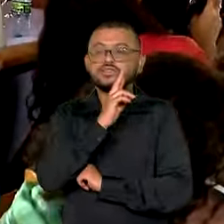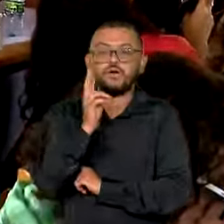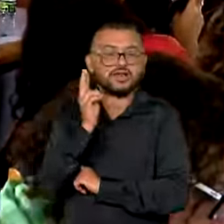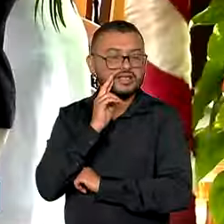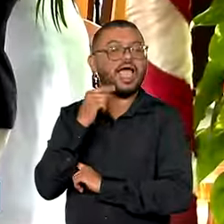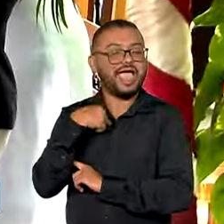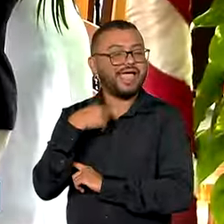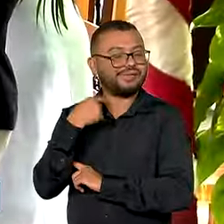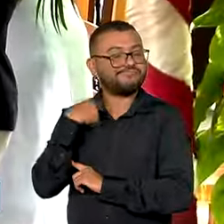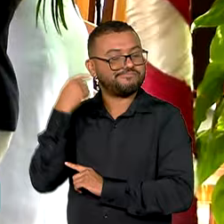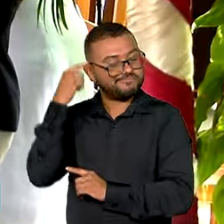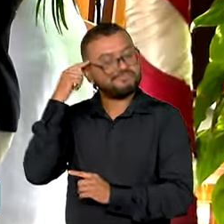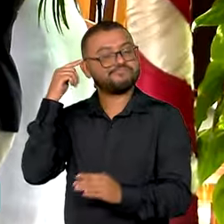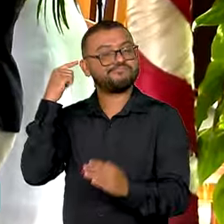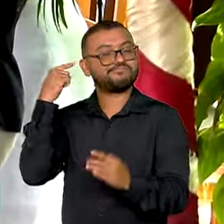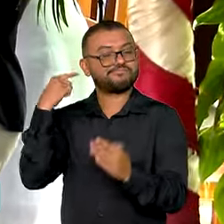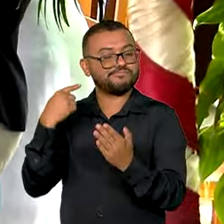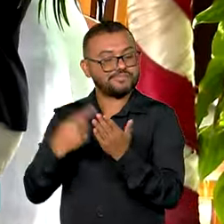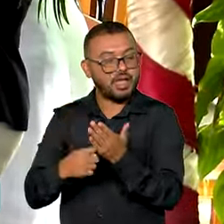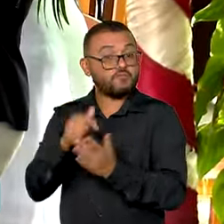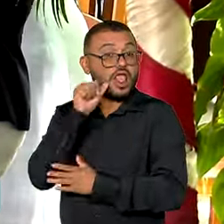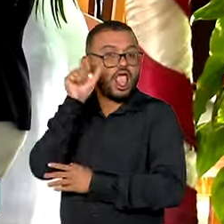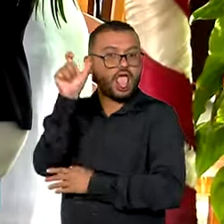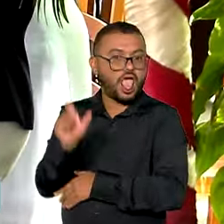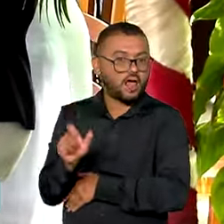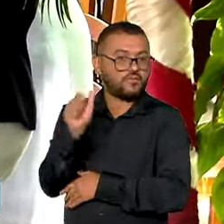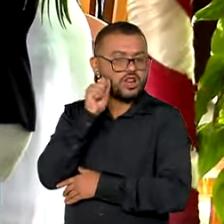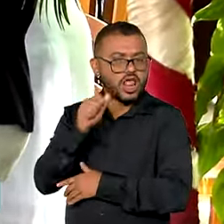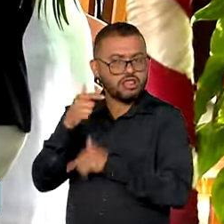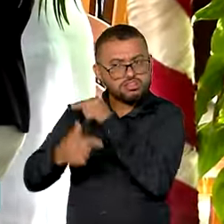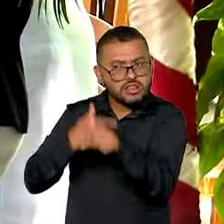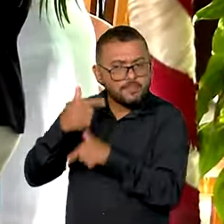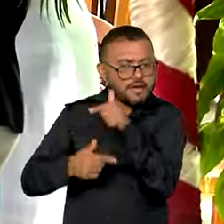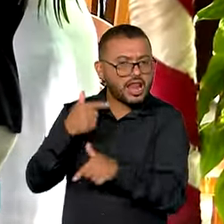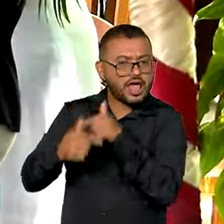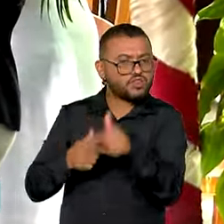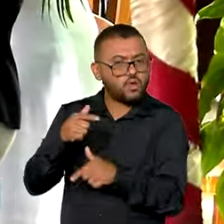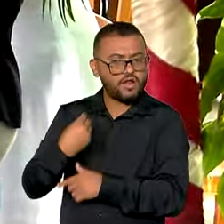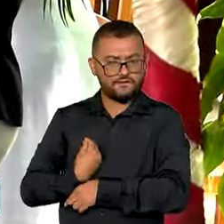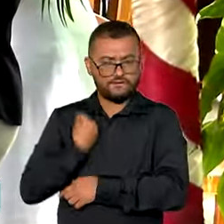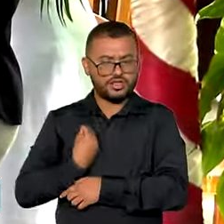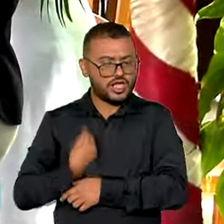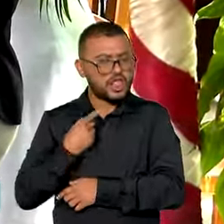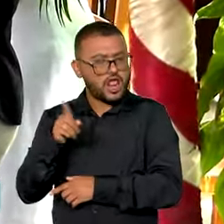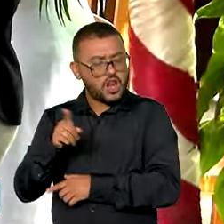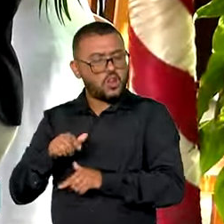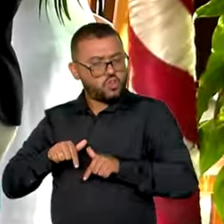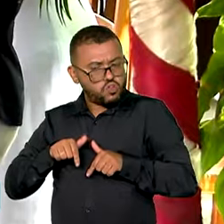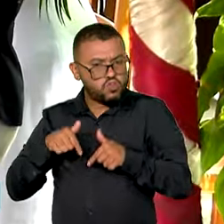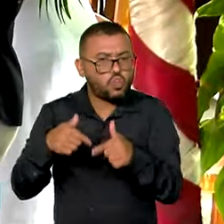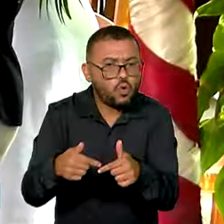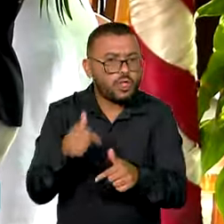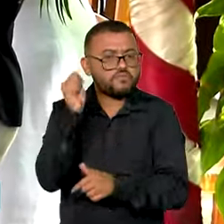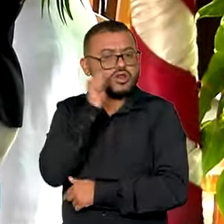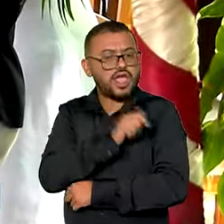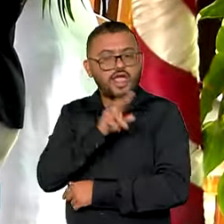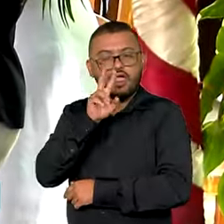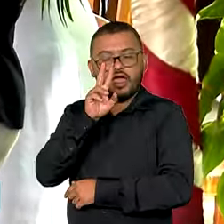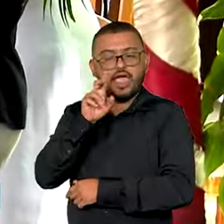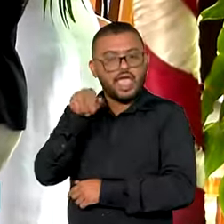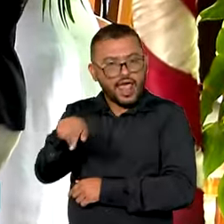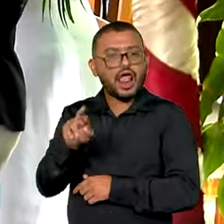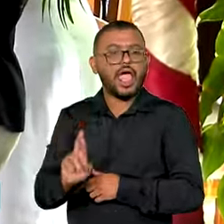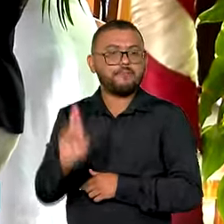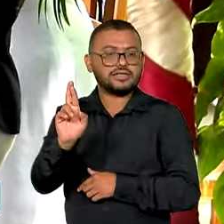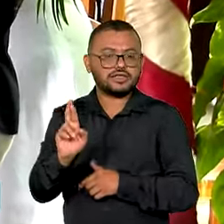proposital. Tia Zélia é exemplo de mulher batalhadora, destemida e que representa as milhões